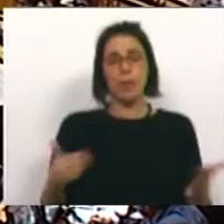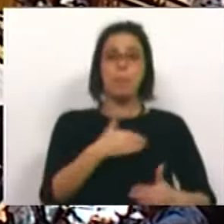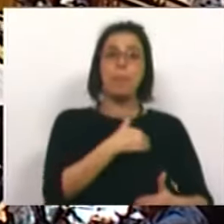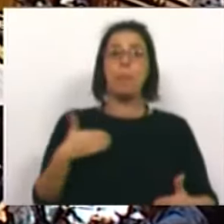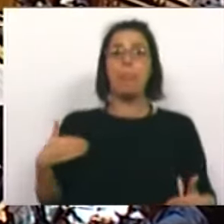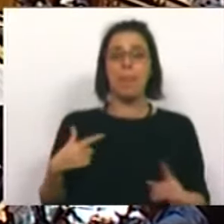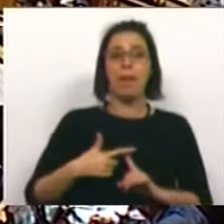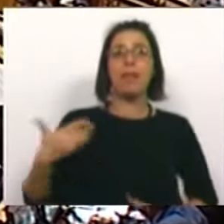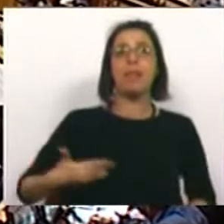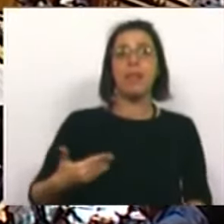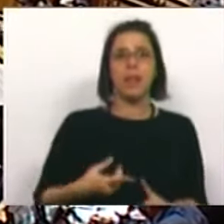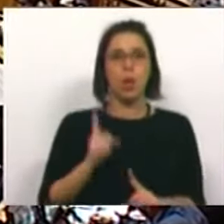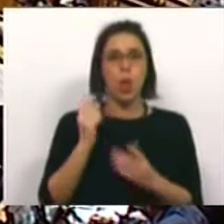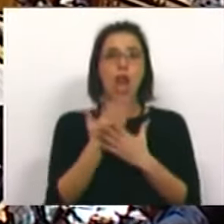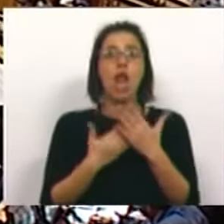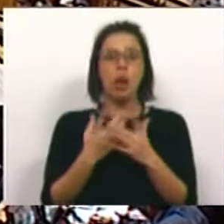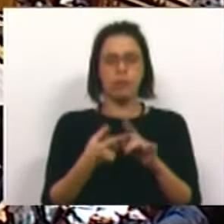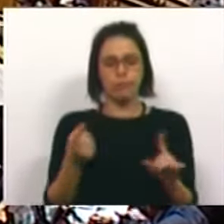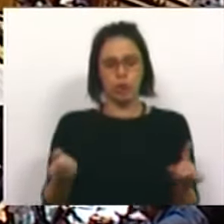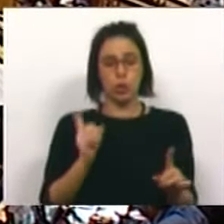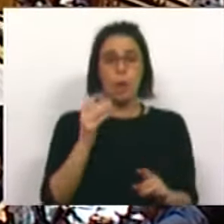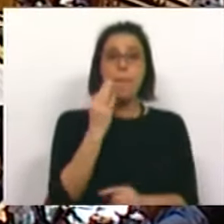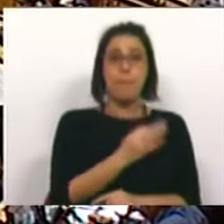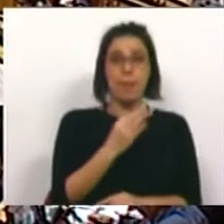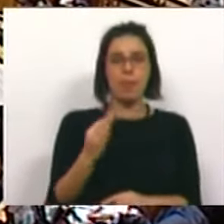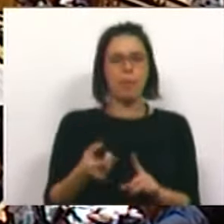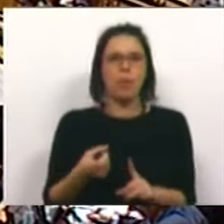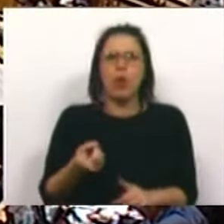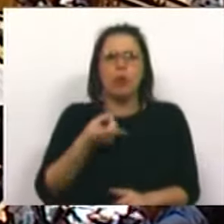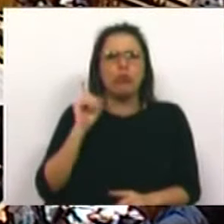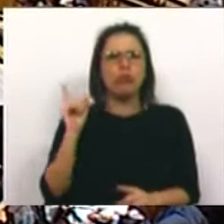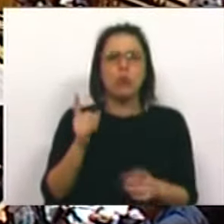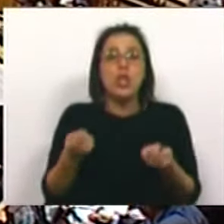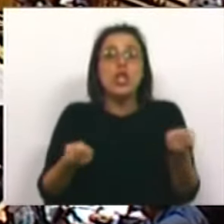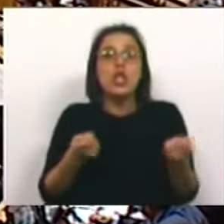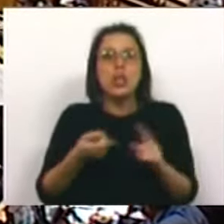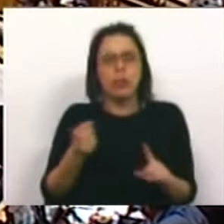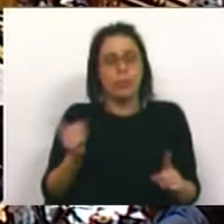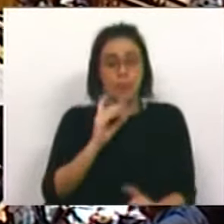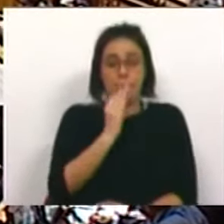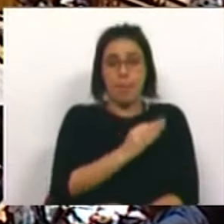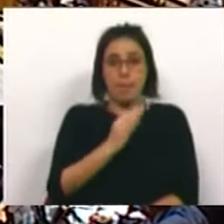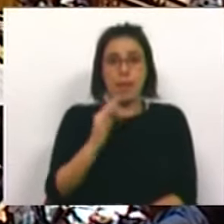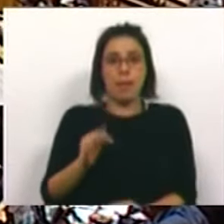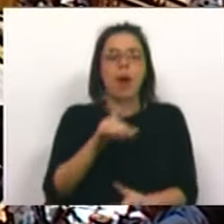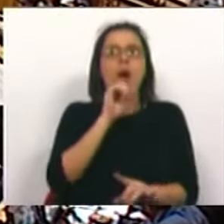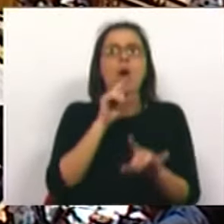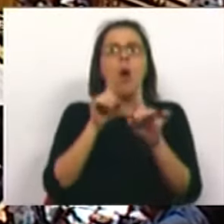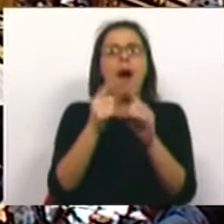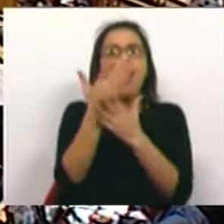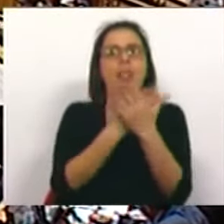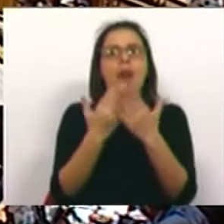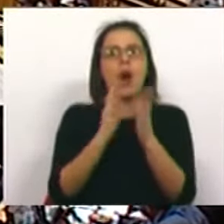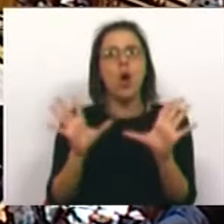Saúde é um direito, não é um negócio. E as PPPs não são instrumentos de gestão. As PPPs são oportunidades de